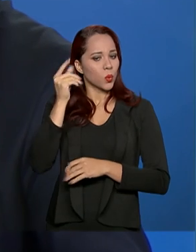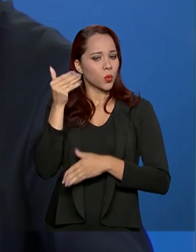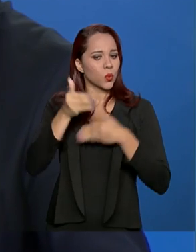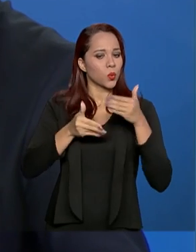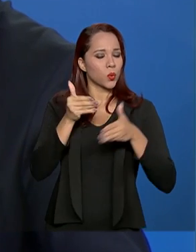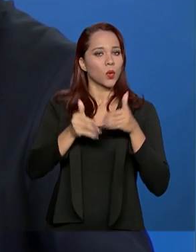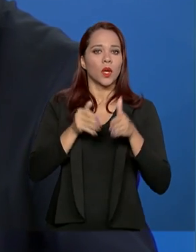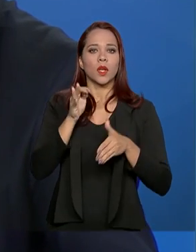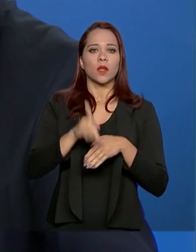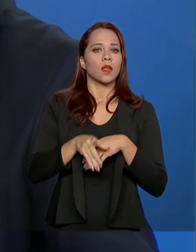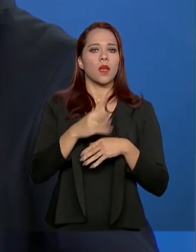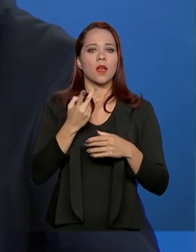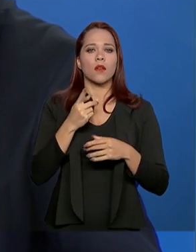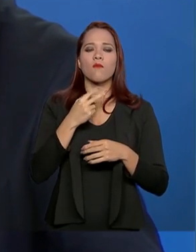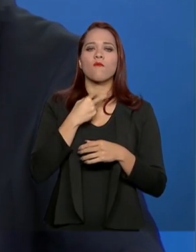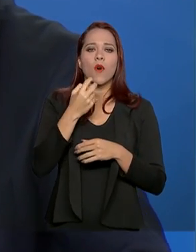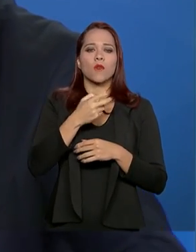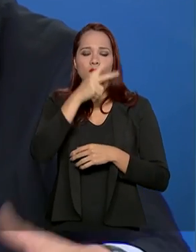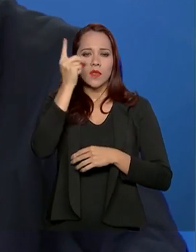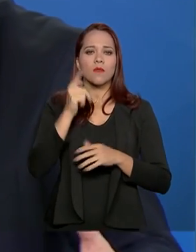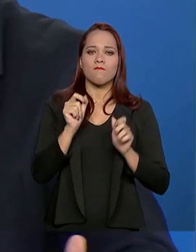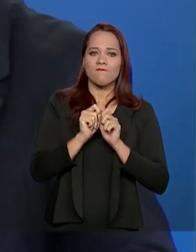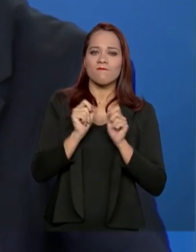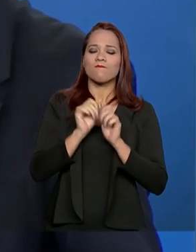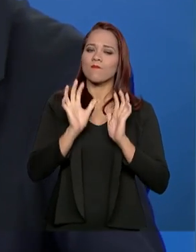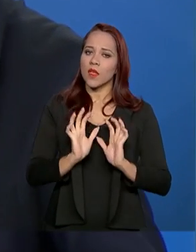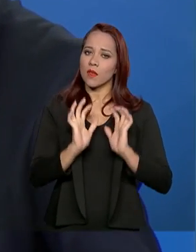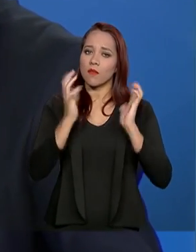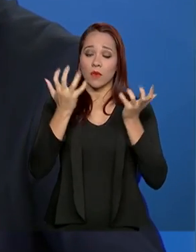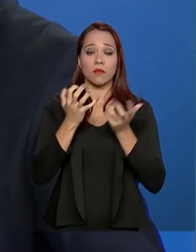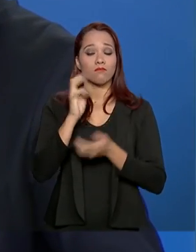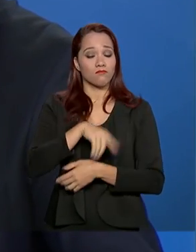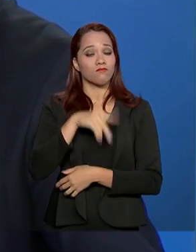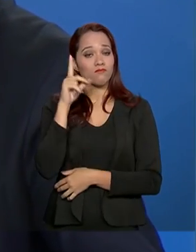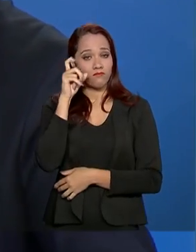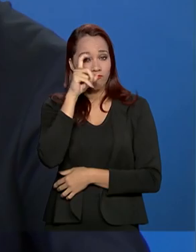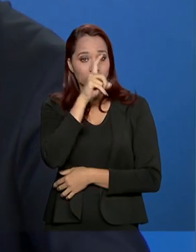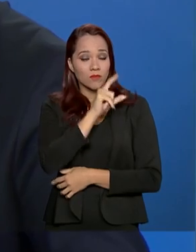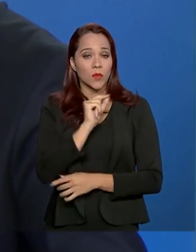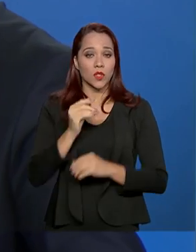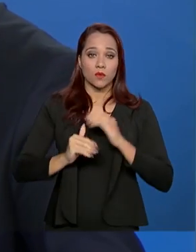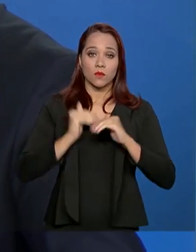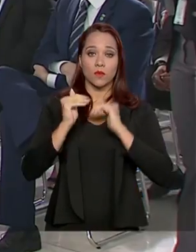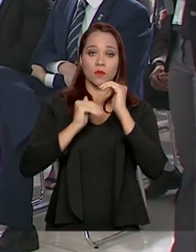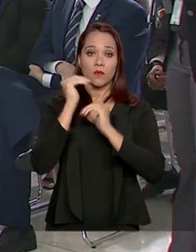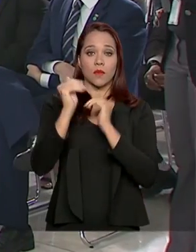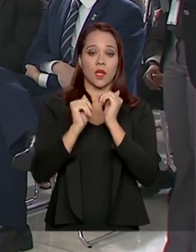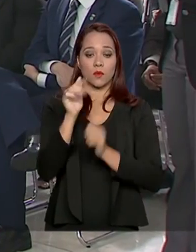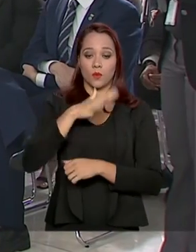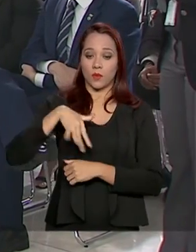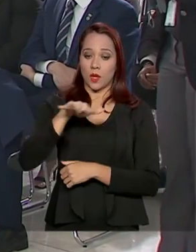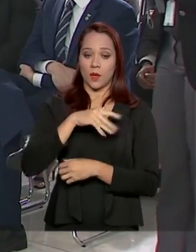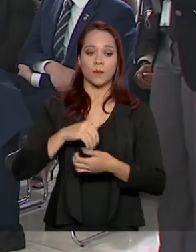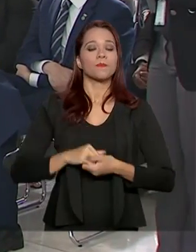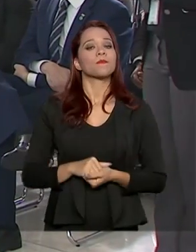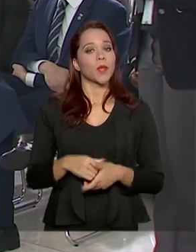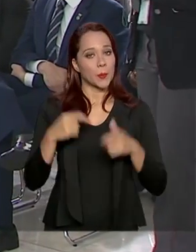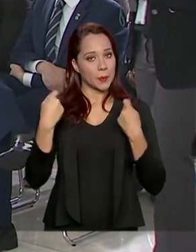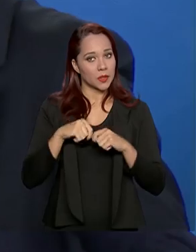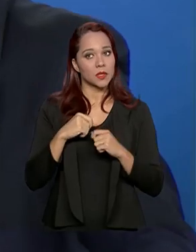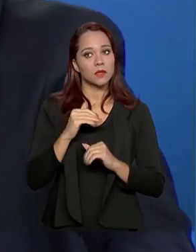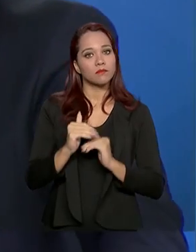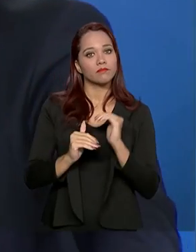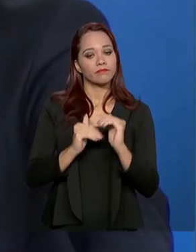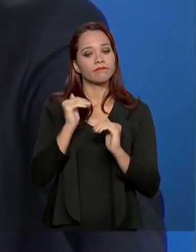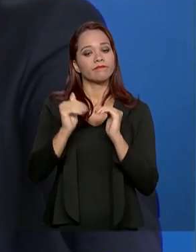voz dos produtores de eventos e que dificultam, sem dúvida, a gente avançar no desenvolvimento desse nosso setor. Nós precisamos evoluir,